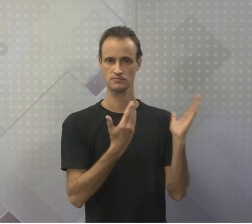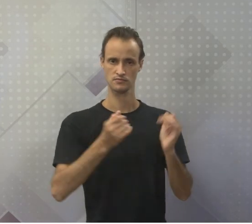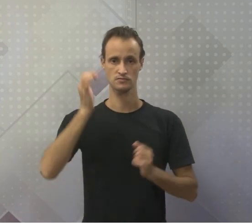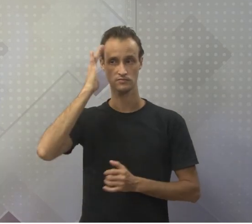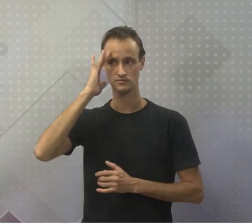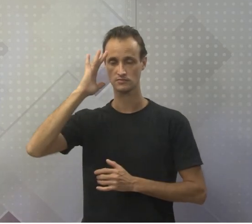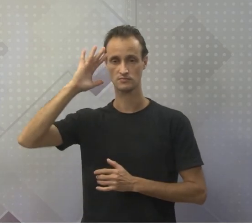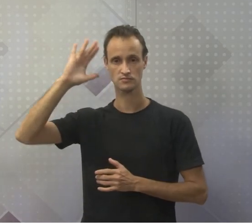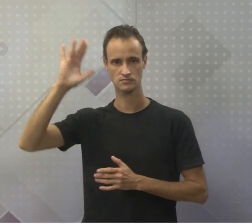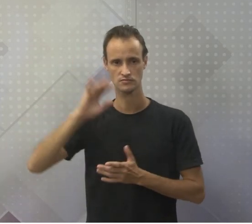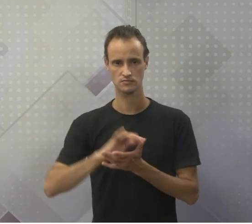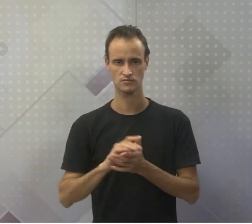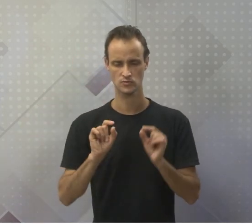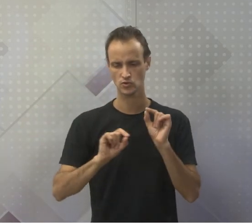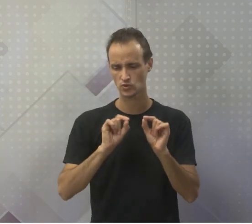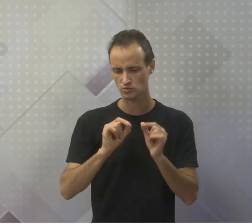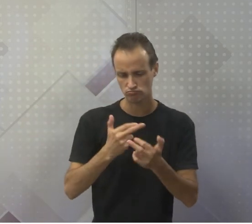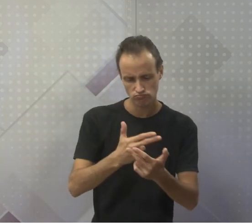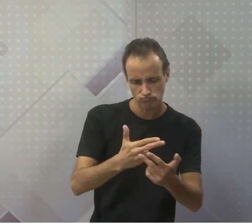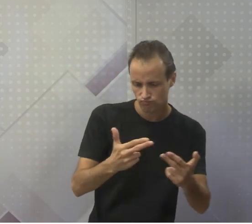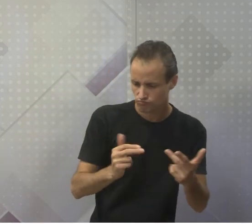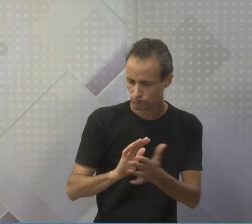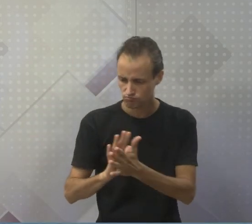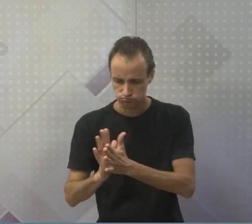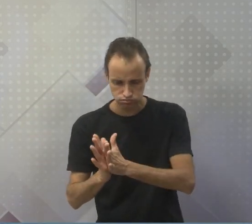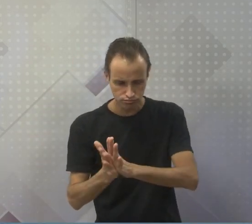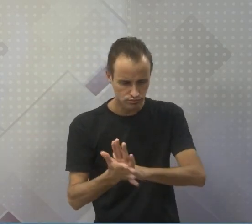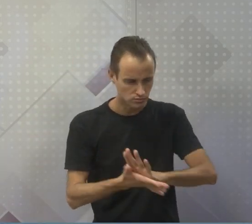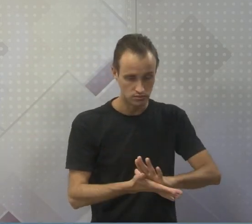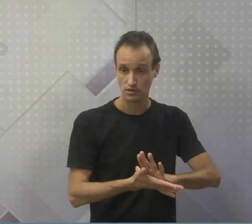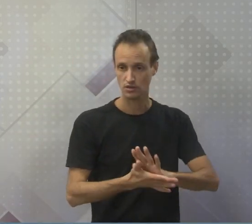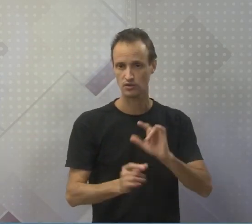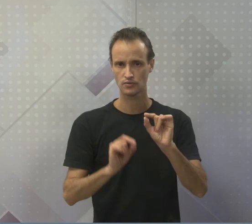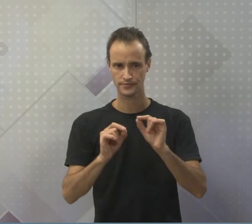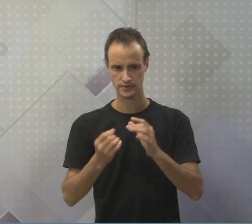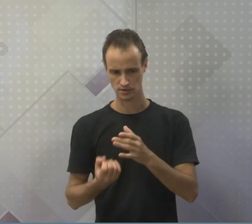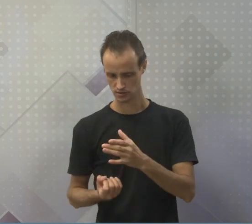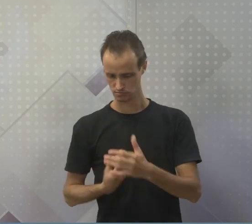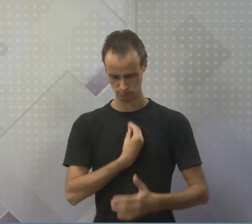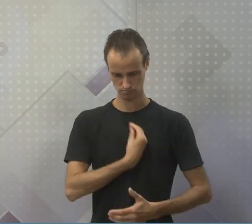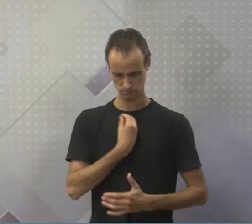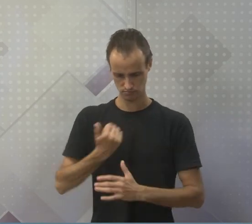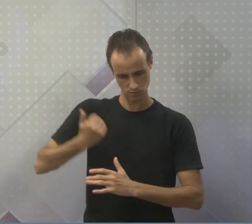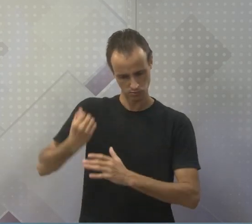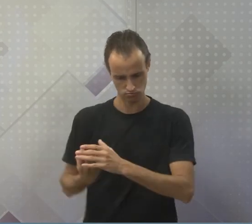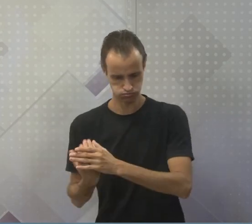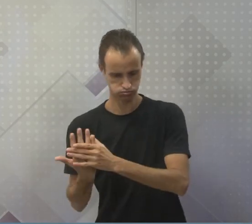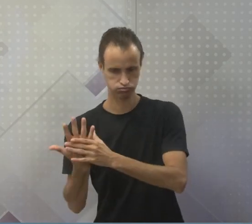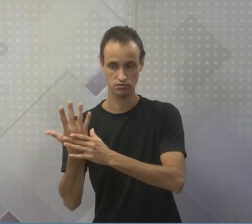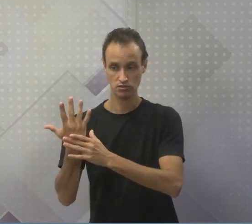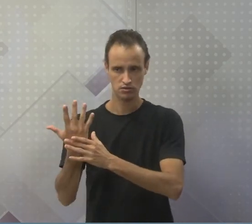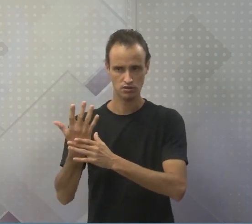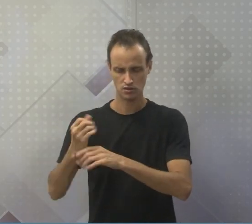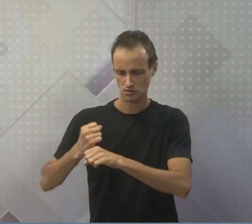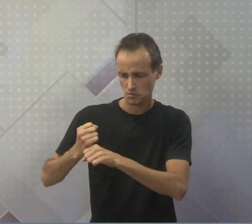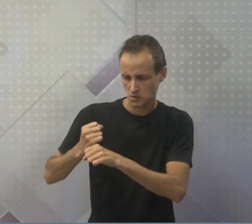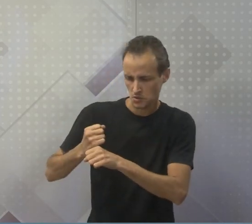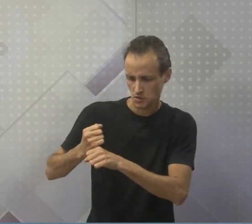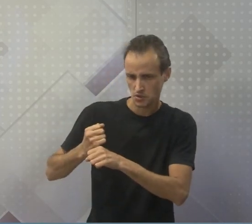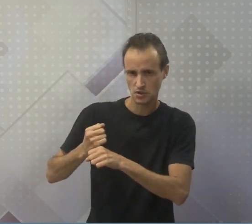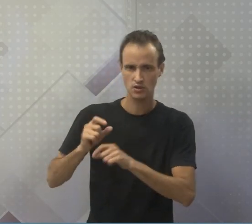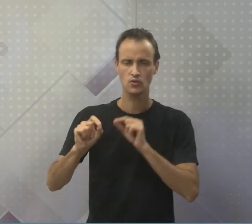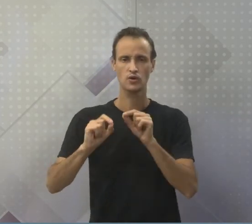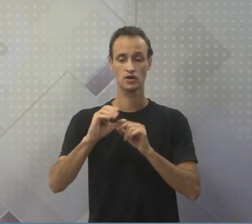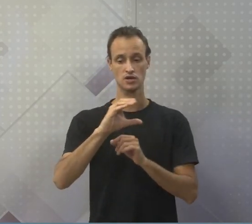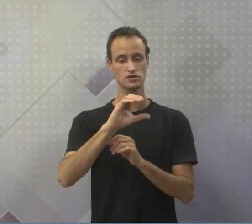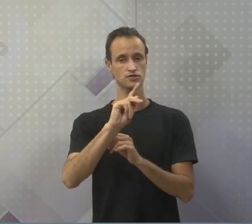destruída pelas evidências. Ou seja, quando a vida se formou, passado muito tempo, um tal de